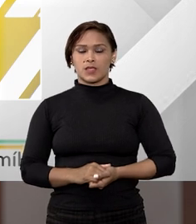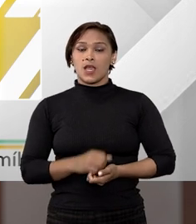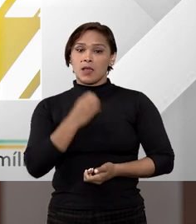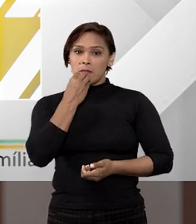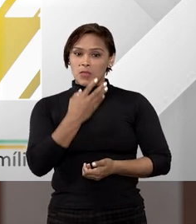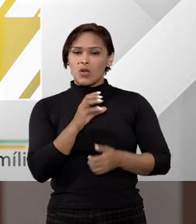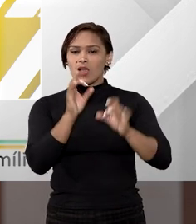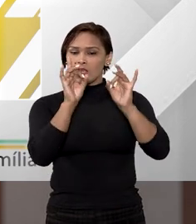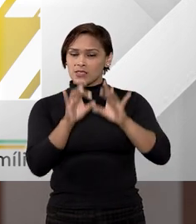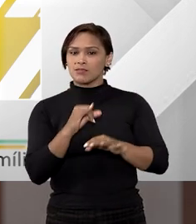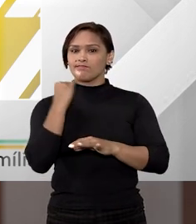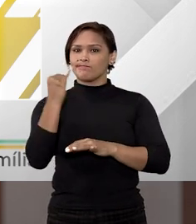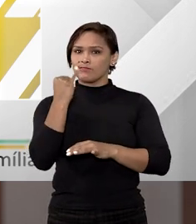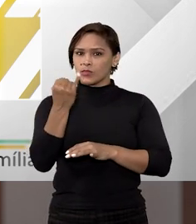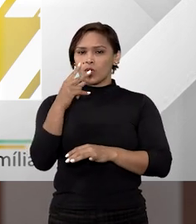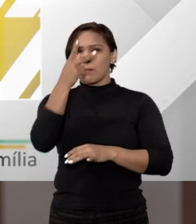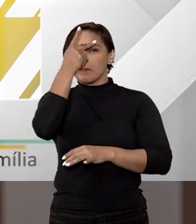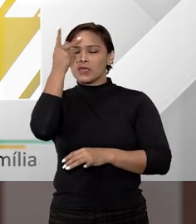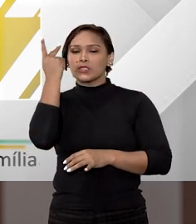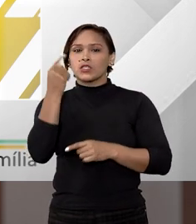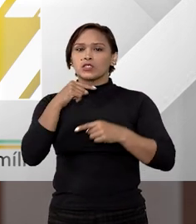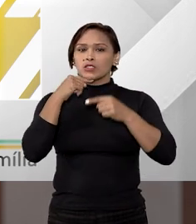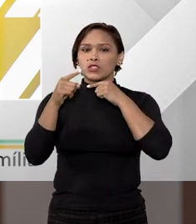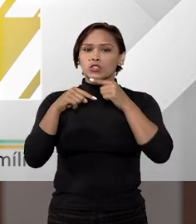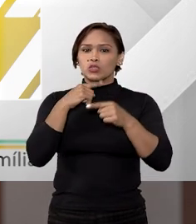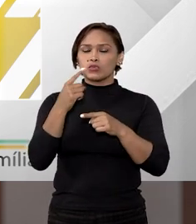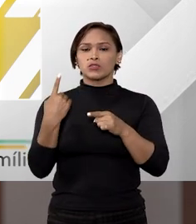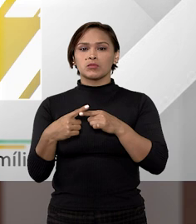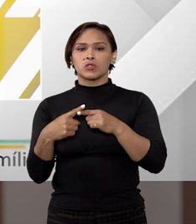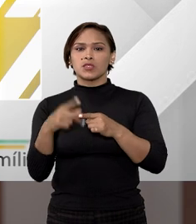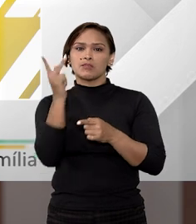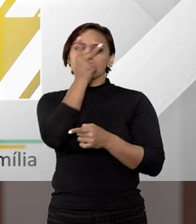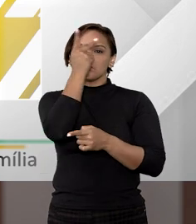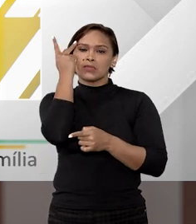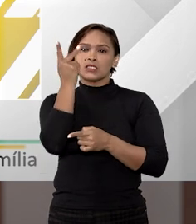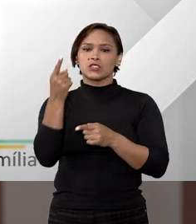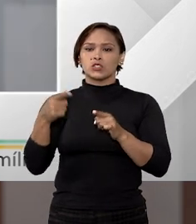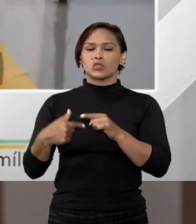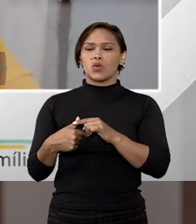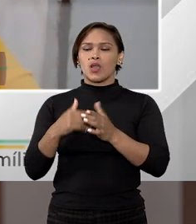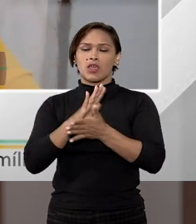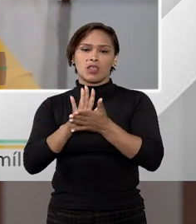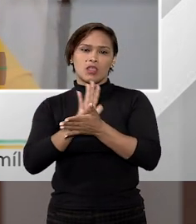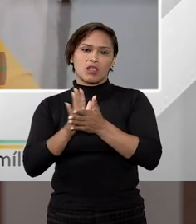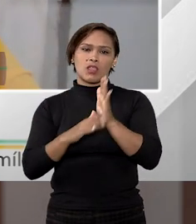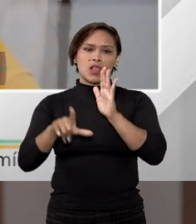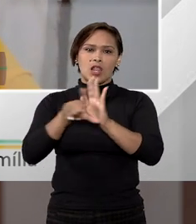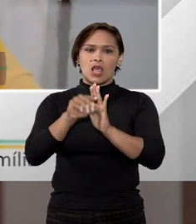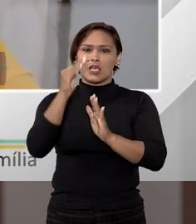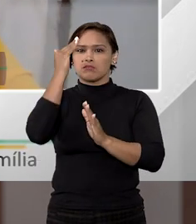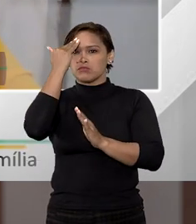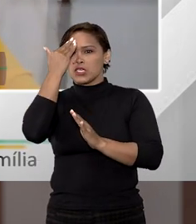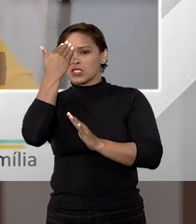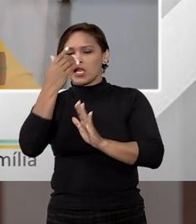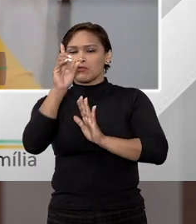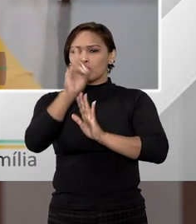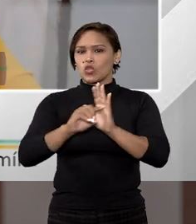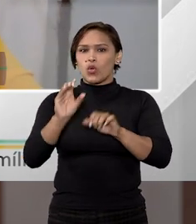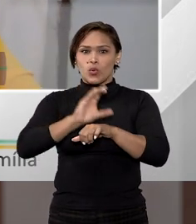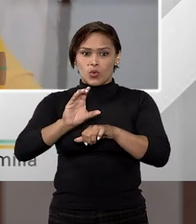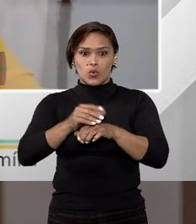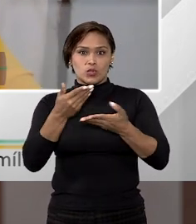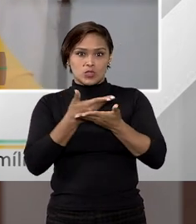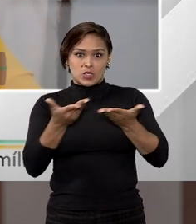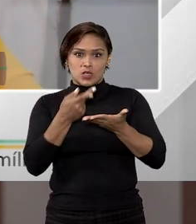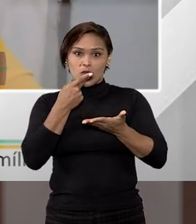Tiago, essa é uma questão bem importante. Muitas pessoas têm dúvidas com relação a isso, principalmente pessoas leigas que não têm o curso de direito, e é para elas